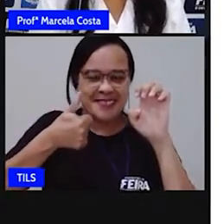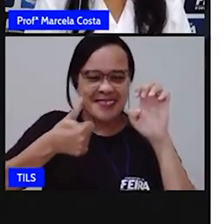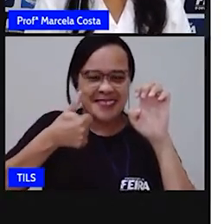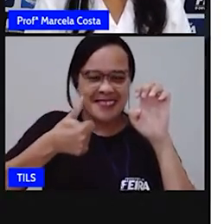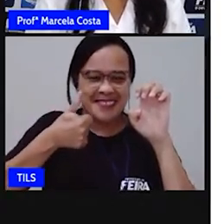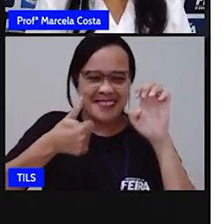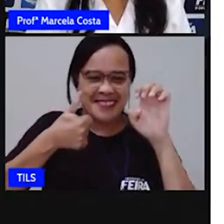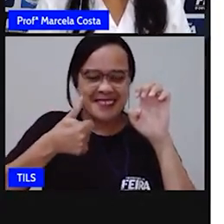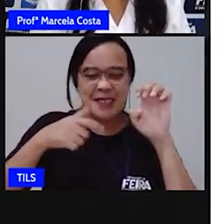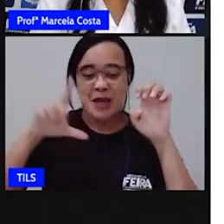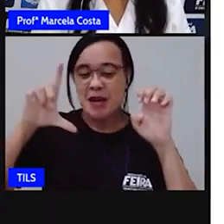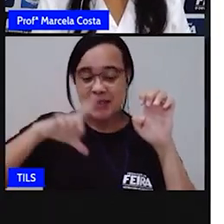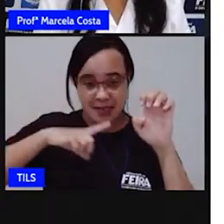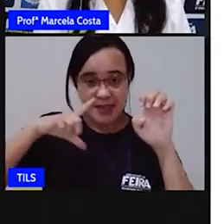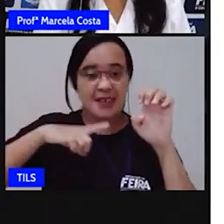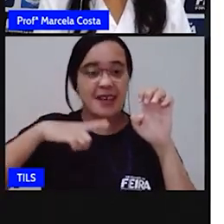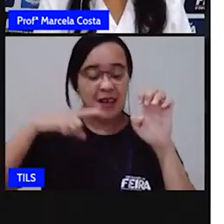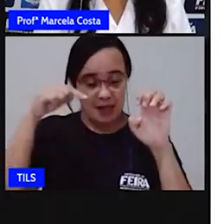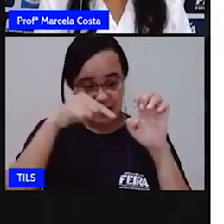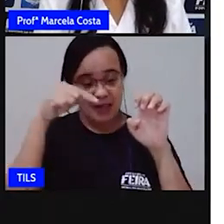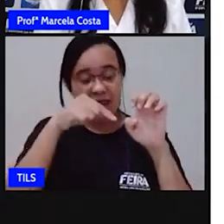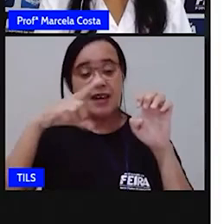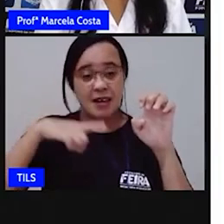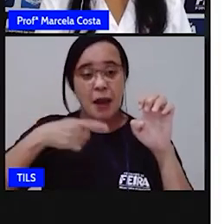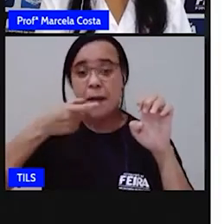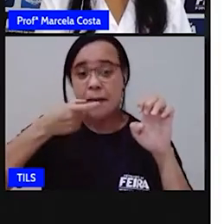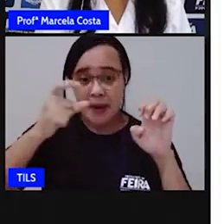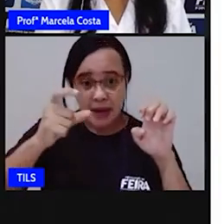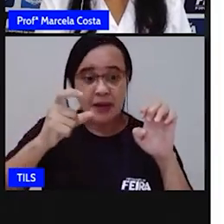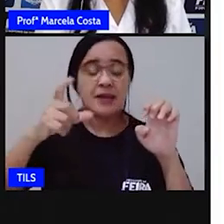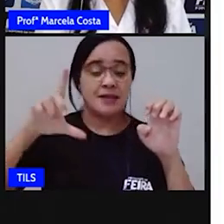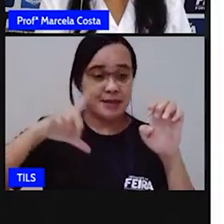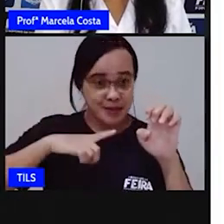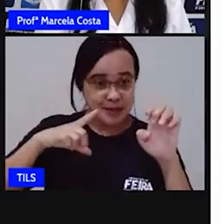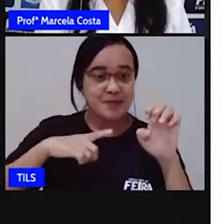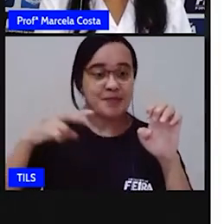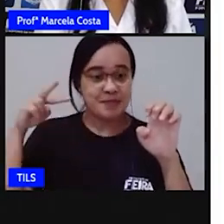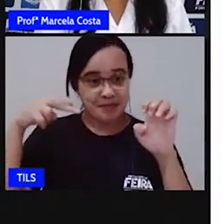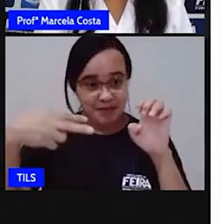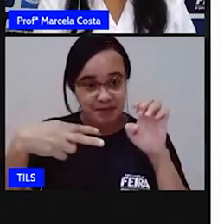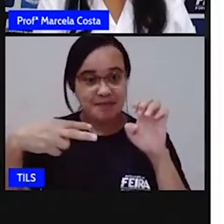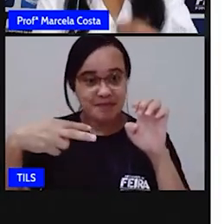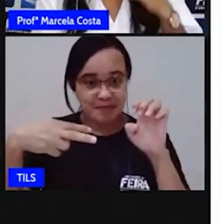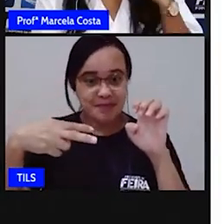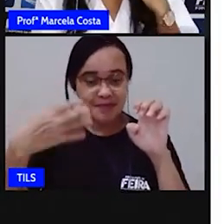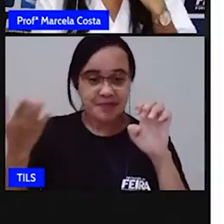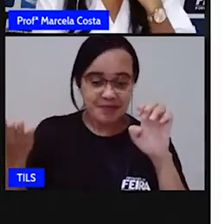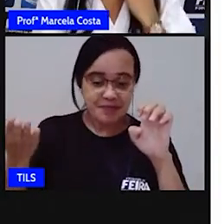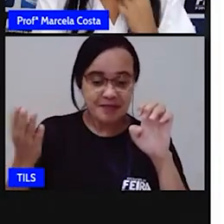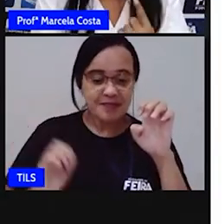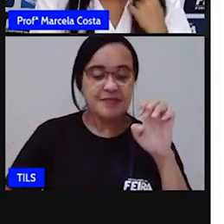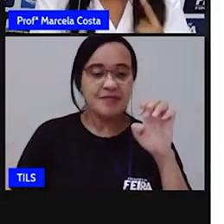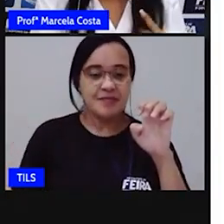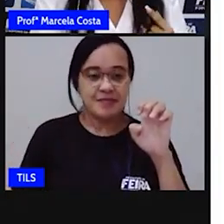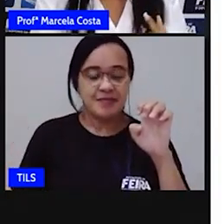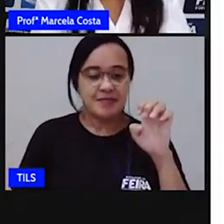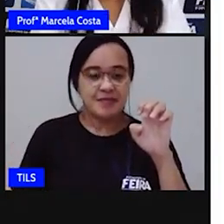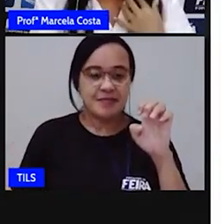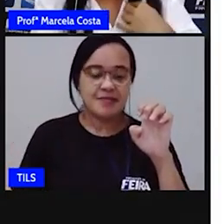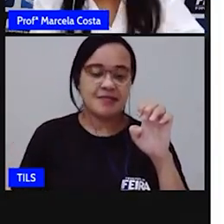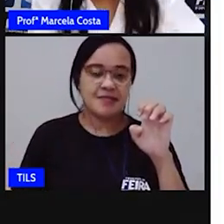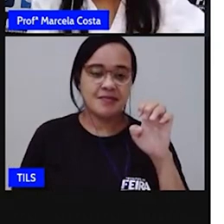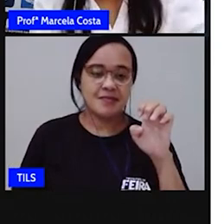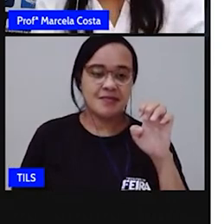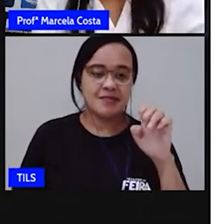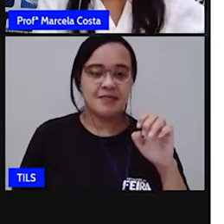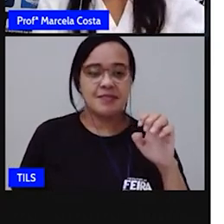Tem um T no letra E aqui na minha palavra. Olha. Agora, só falta uma letra.